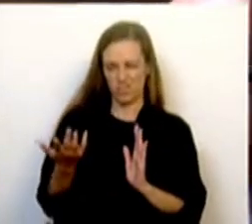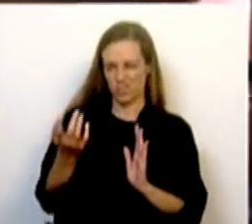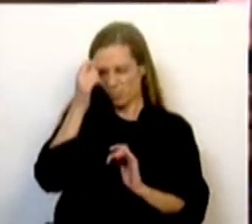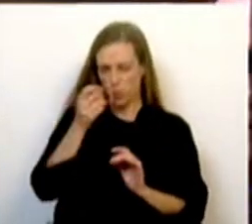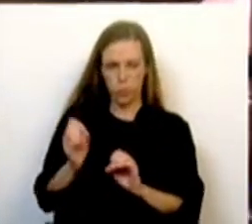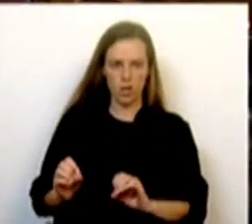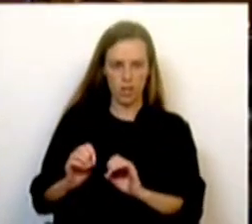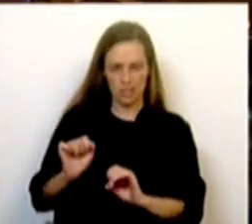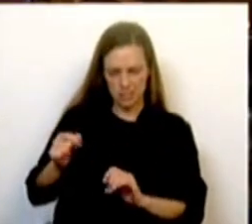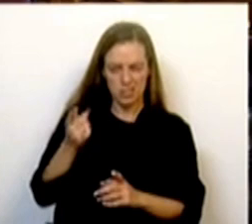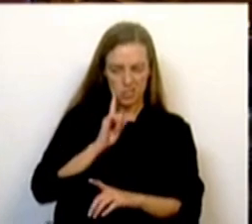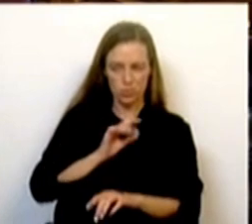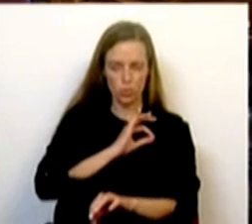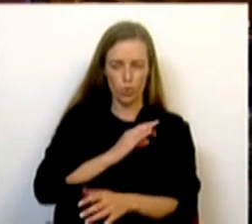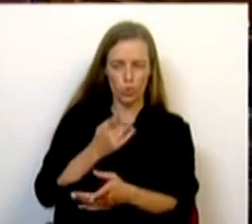sim, Sr. Deputado, inqualificável.